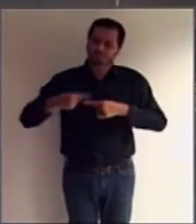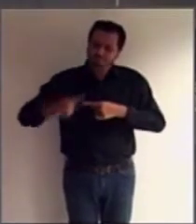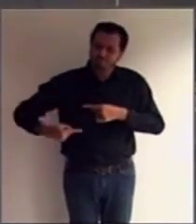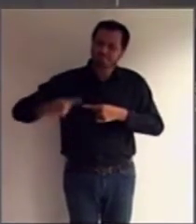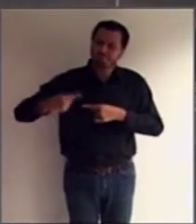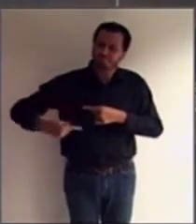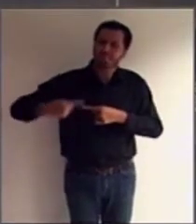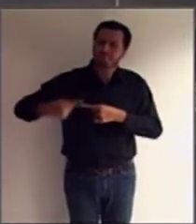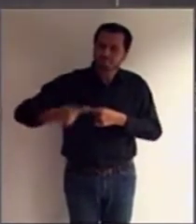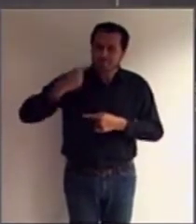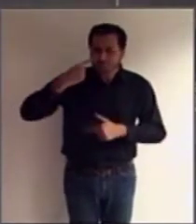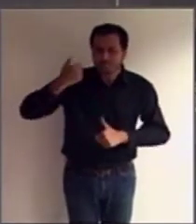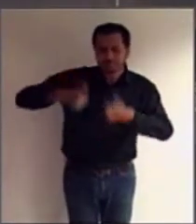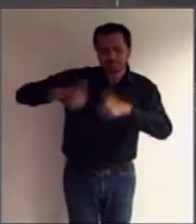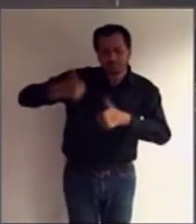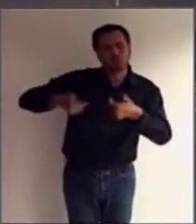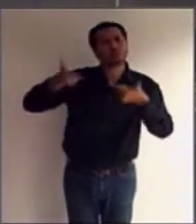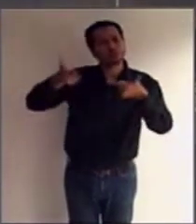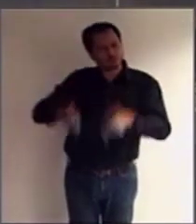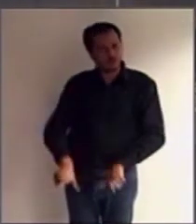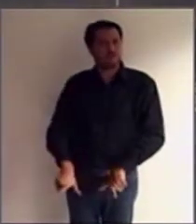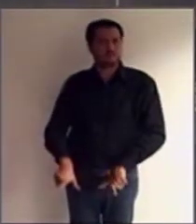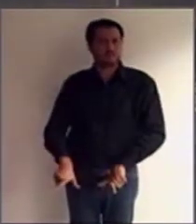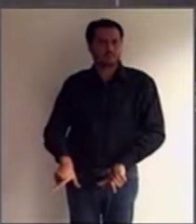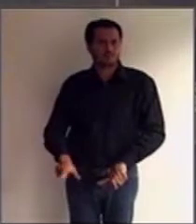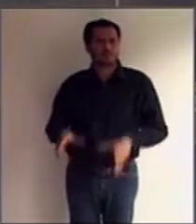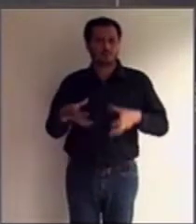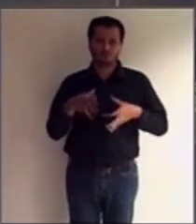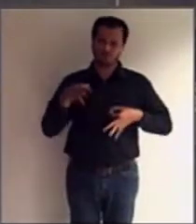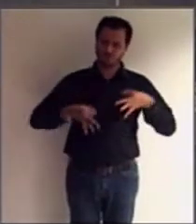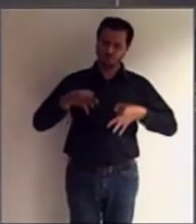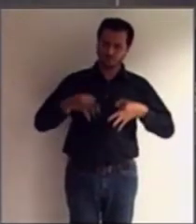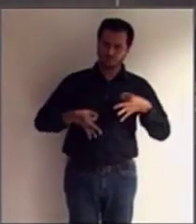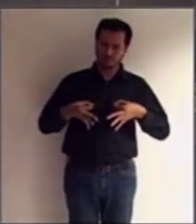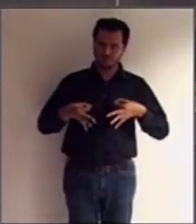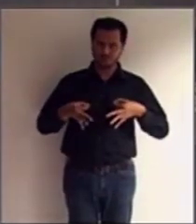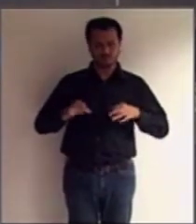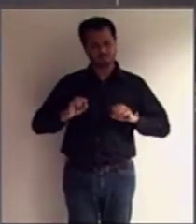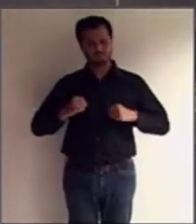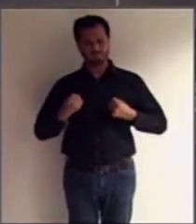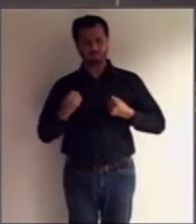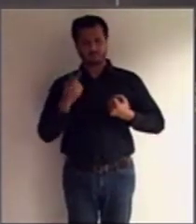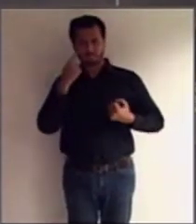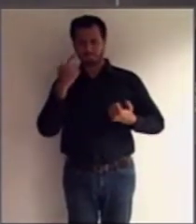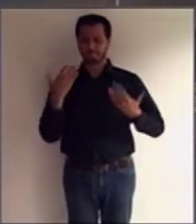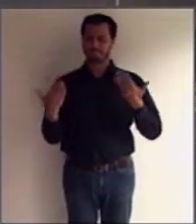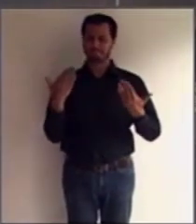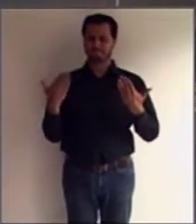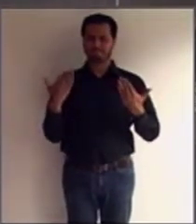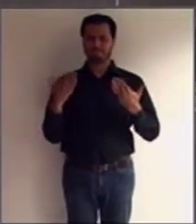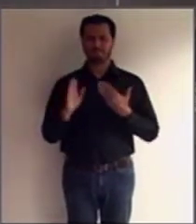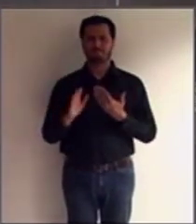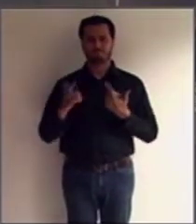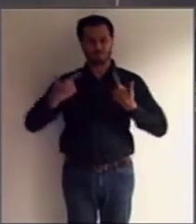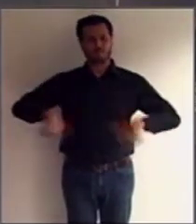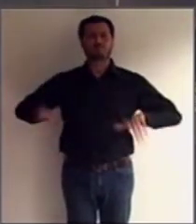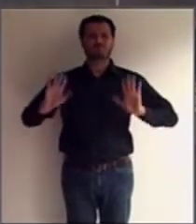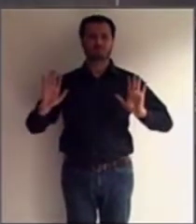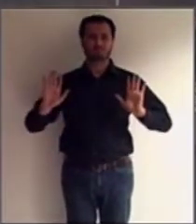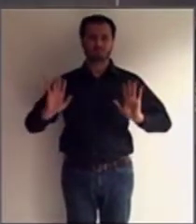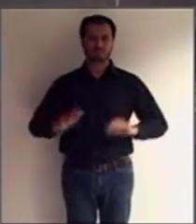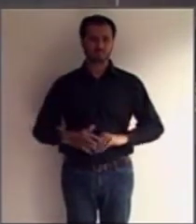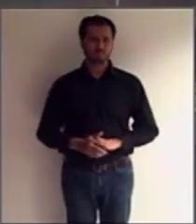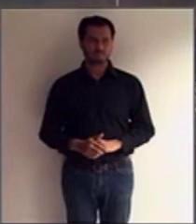uma autoridade ou órgão judiciário competente, independente e imparcial. Isso é o que diz a Convenção da ONU